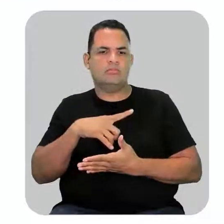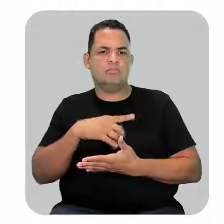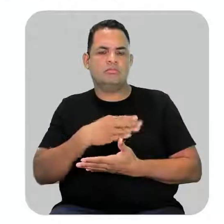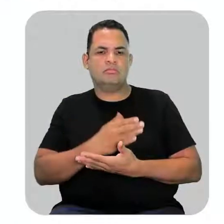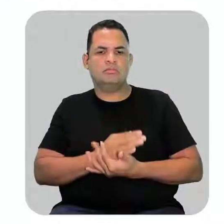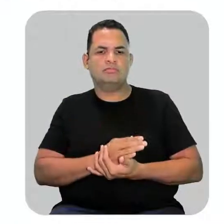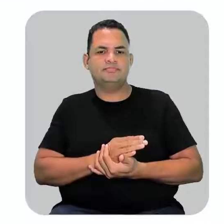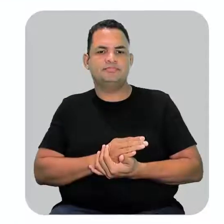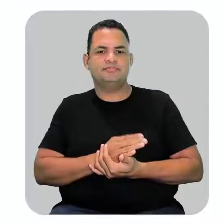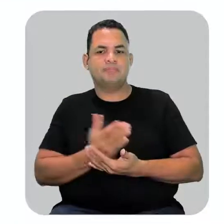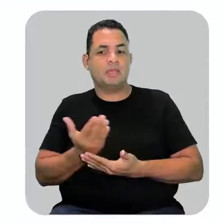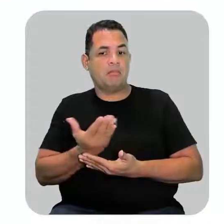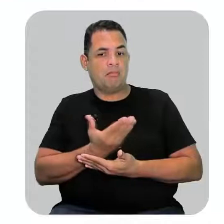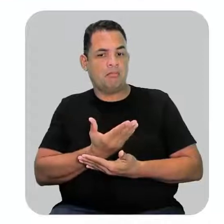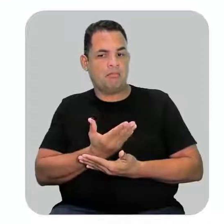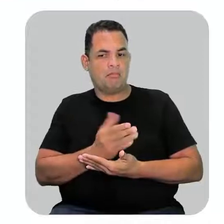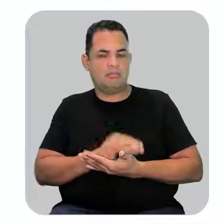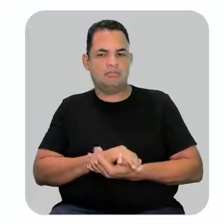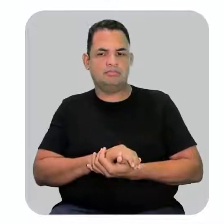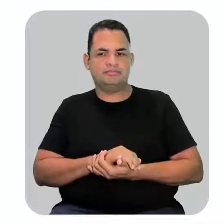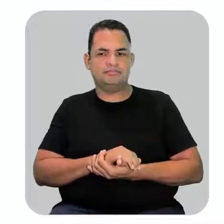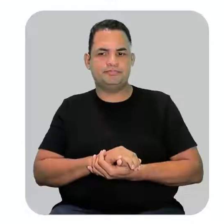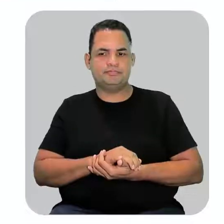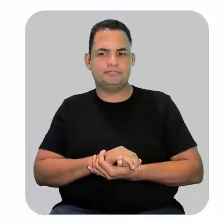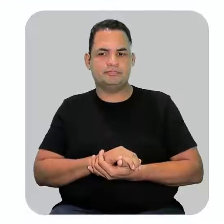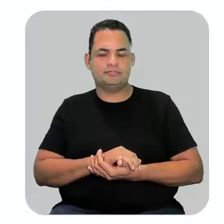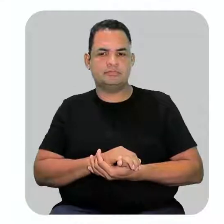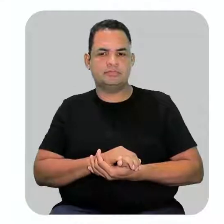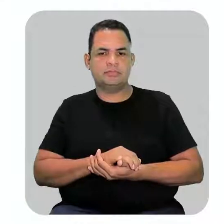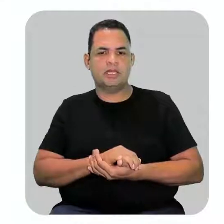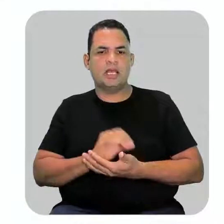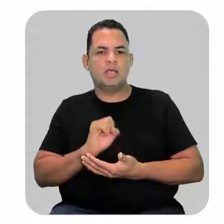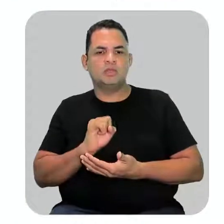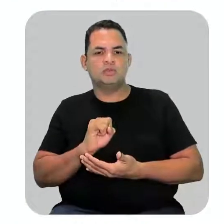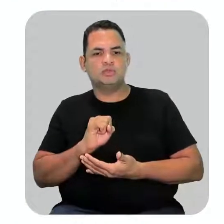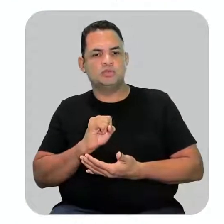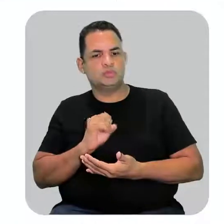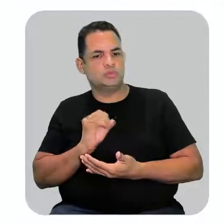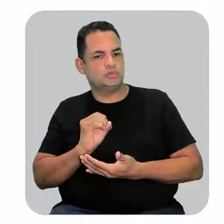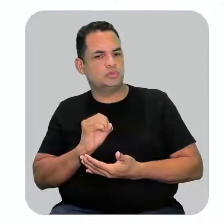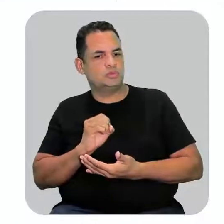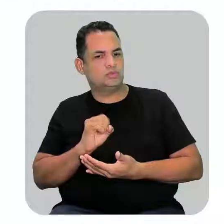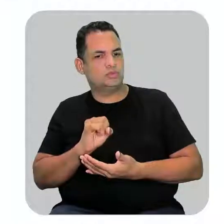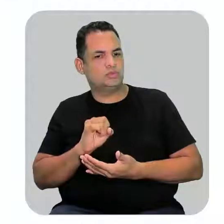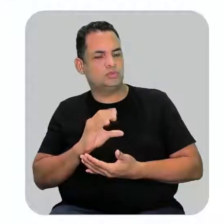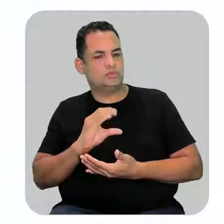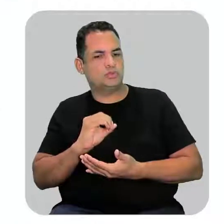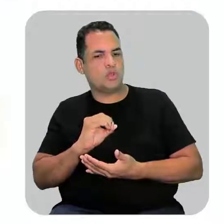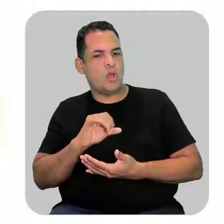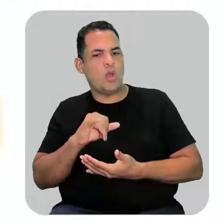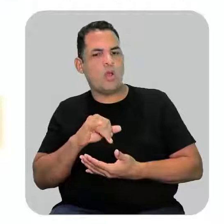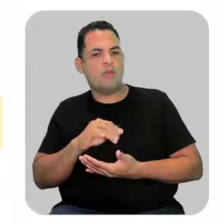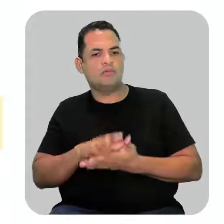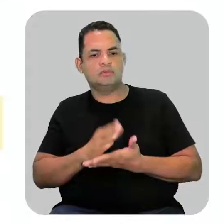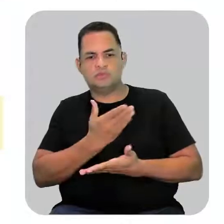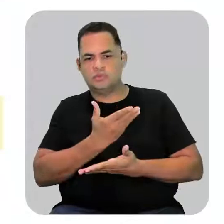prefixo e o sufixo? Não. É somente prefixo mais o sufixo.